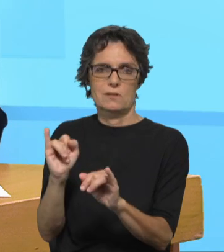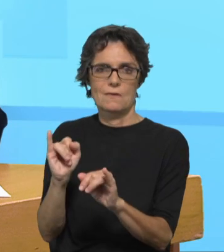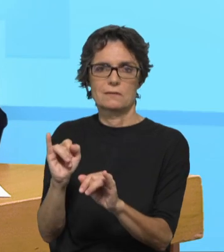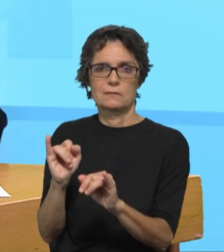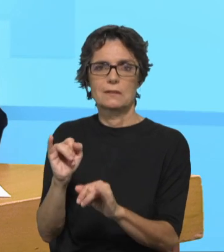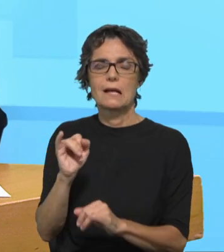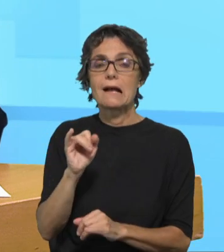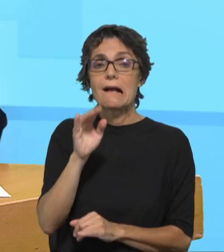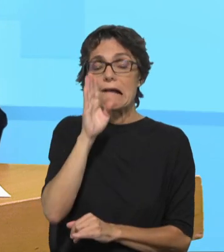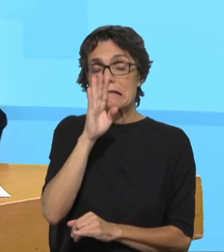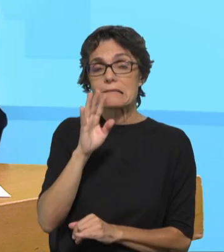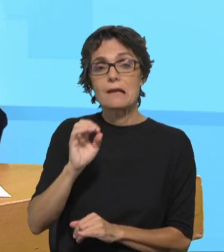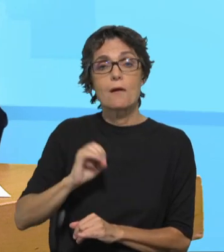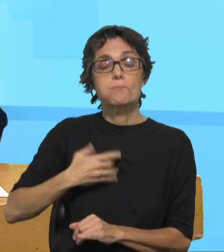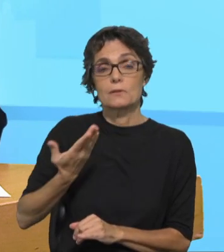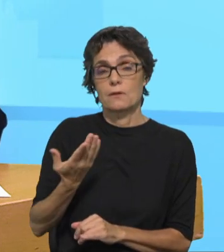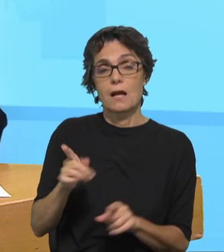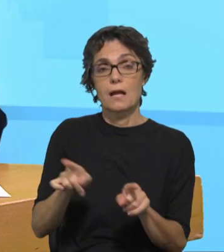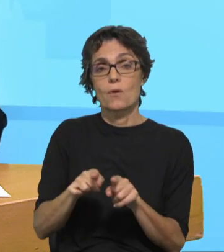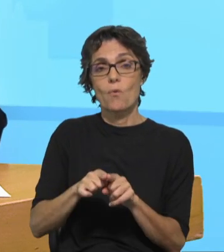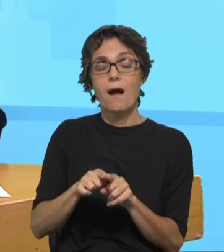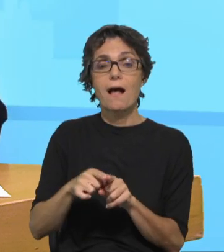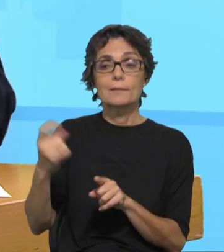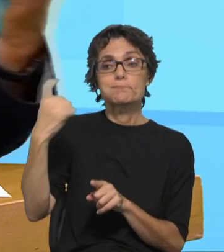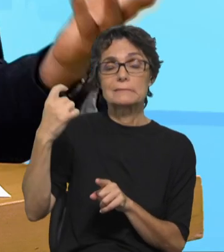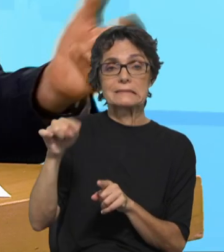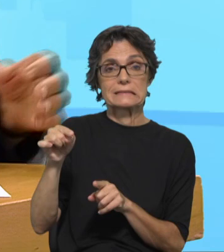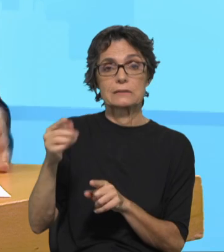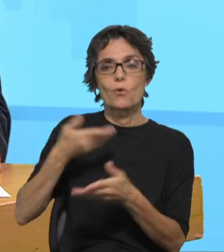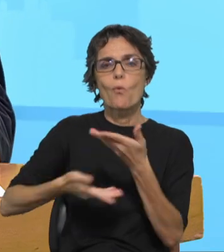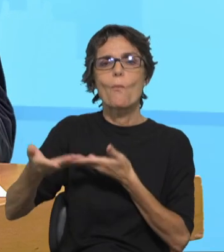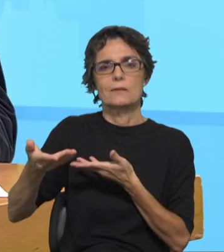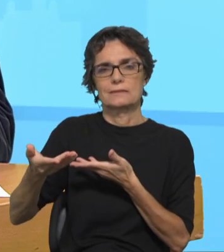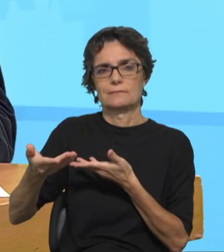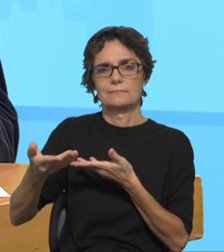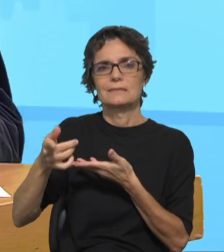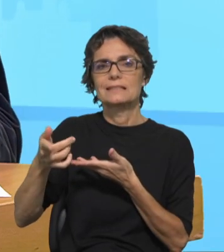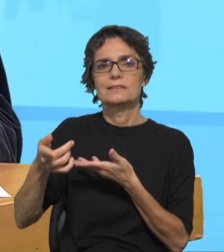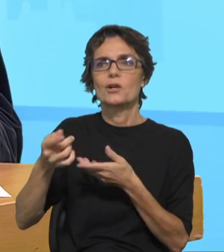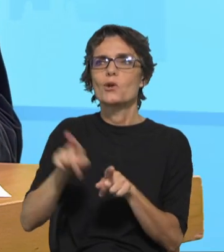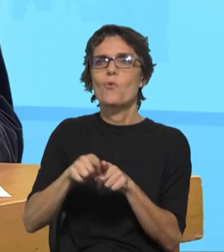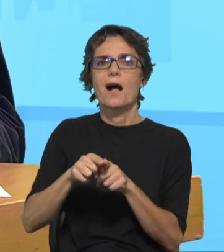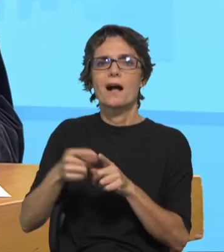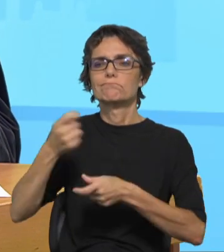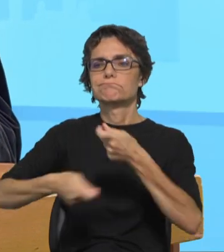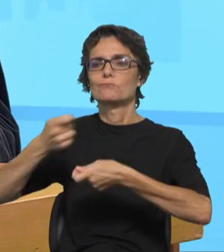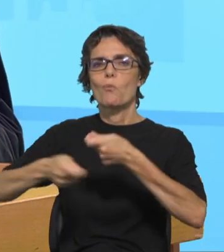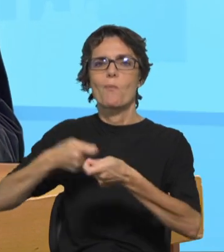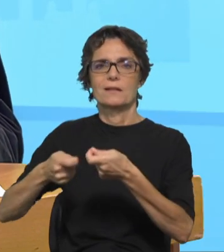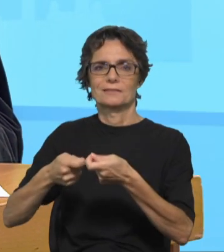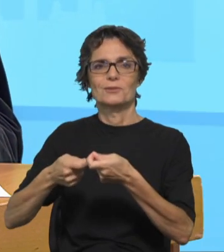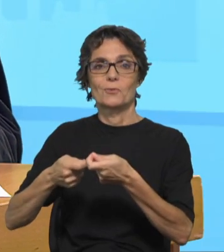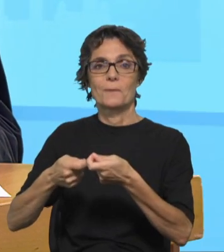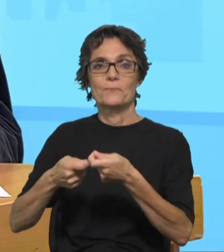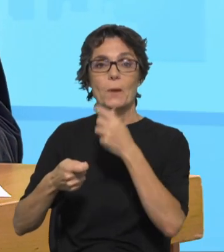algo equivalente à ofensa, para me compensar, isto é um comércio, onde o nosso Código Civil, que estabelece,